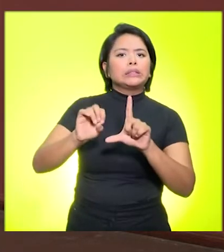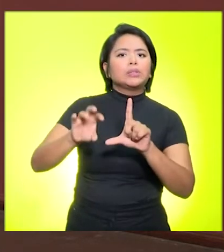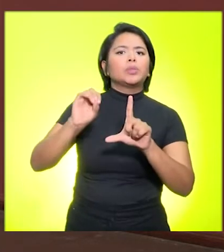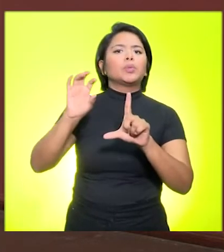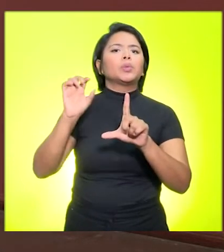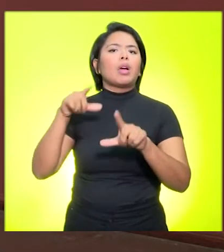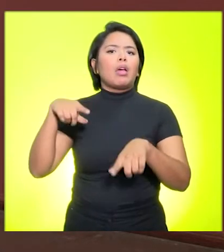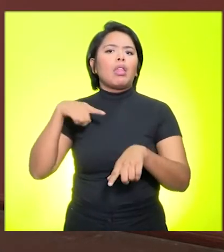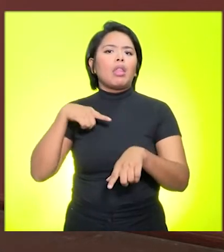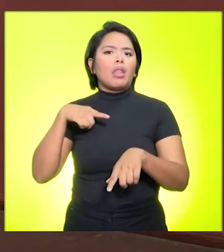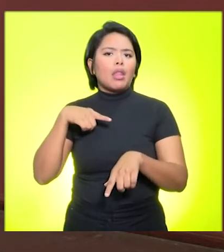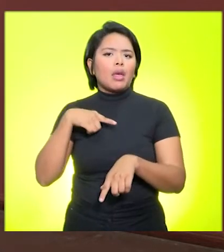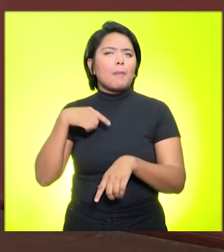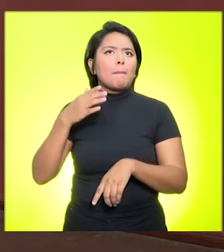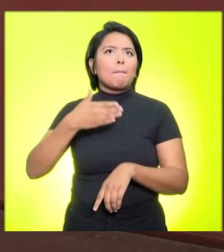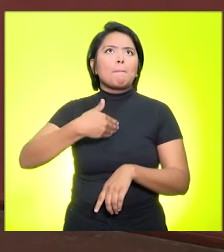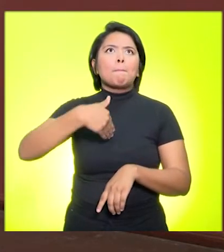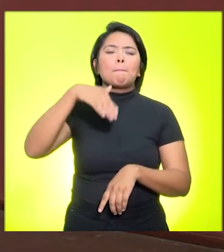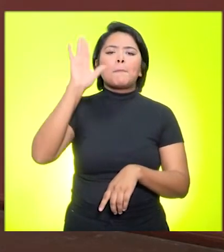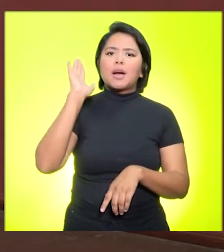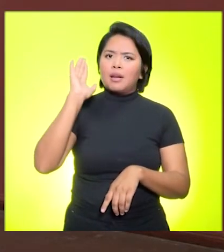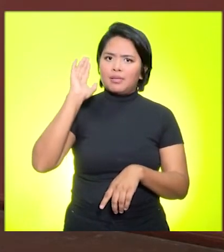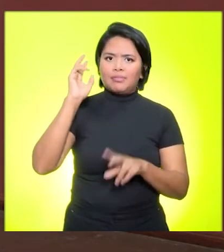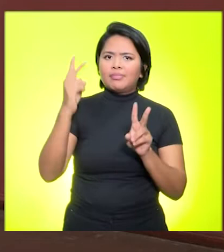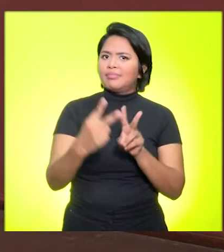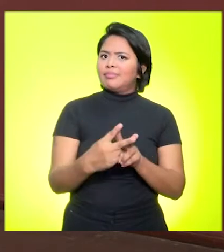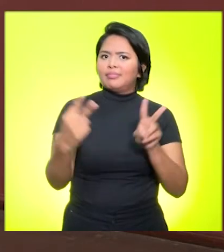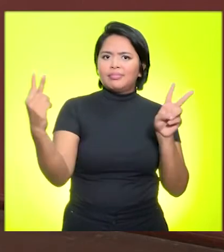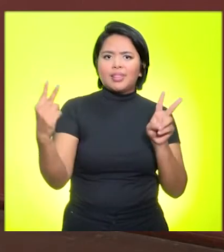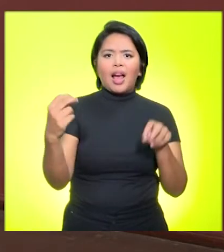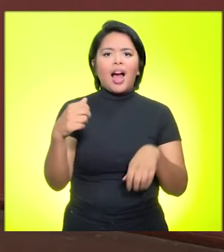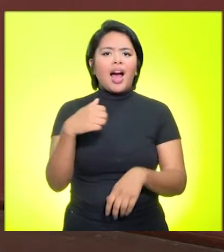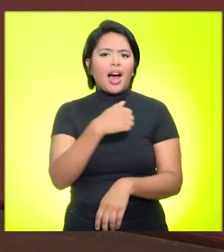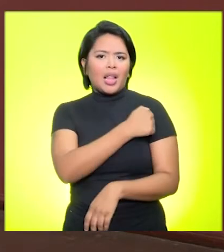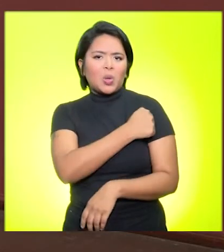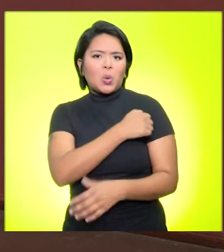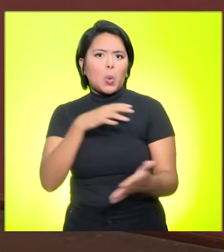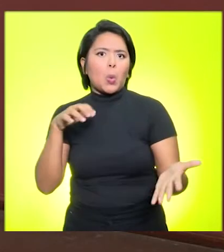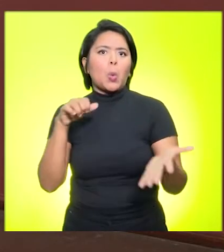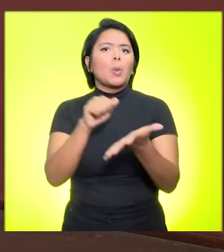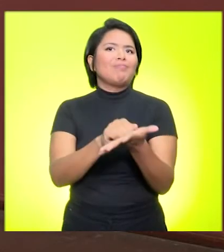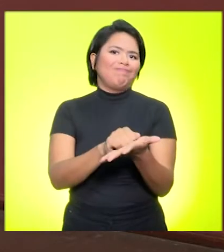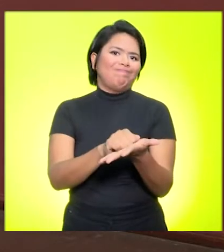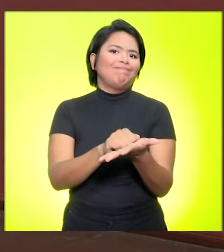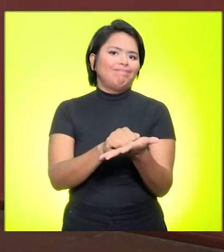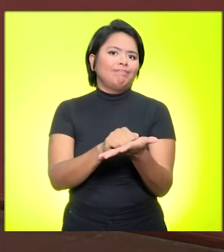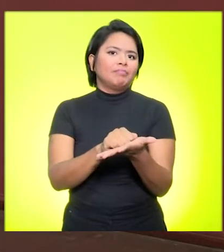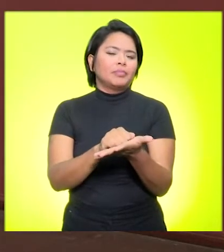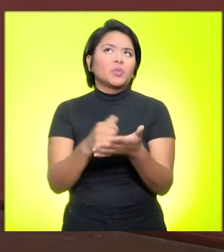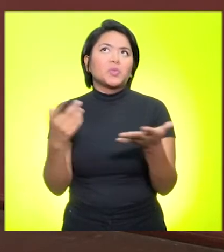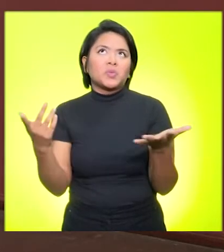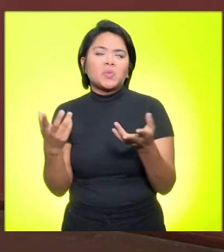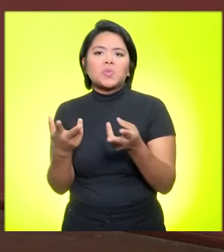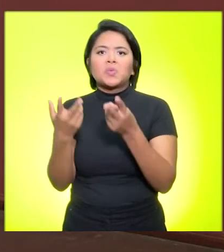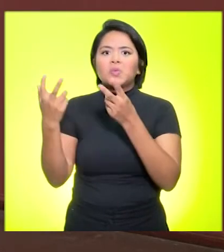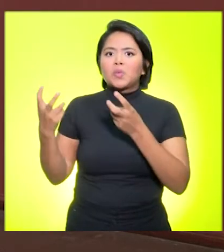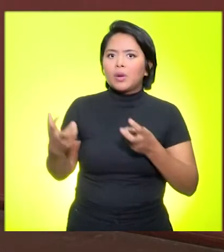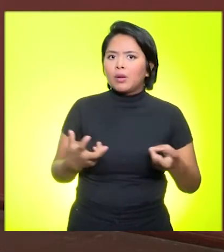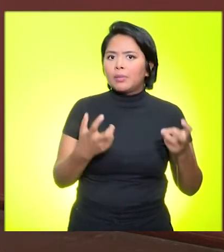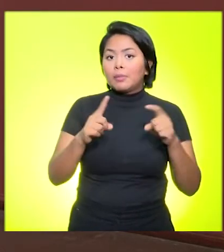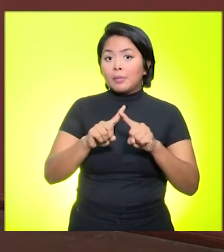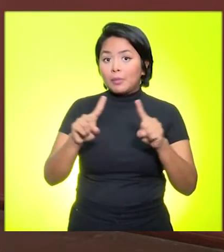do que no ensino presencial. Isso já é uma realidade que a gente não pode fugir, porém, nós, como universidades